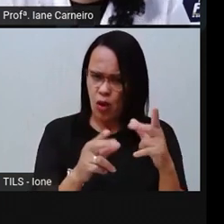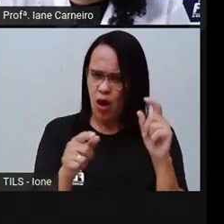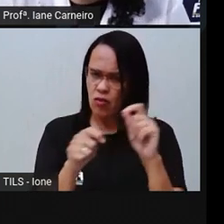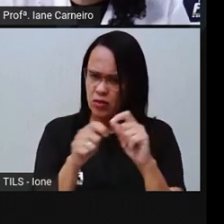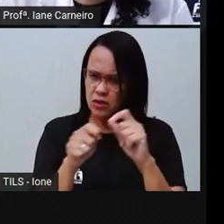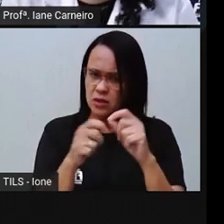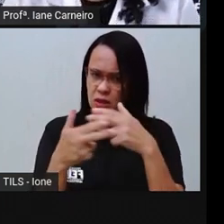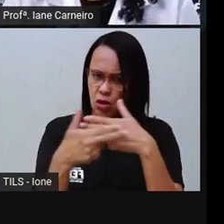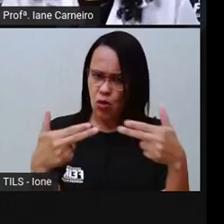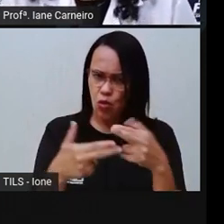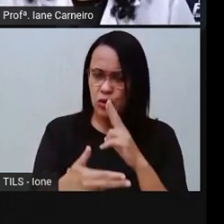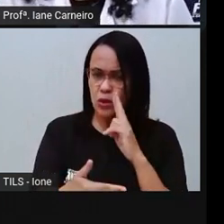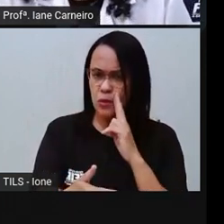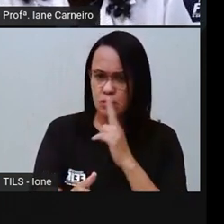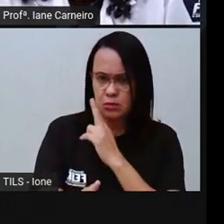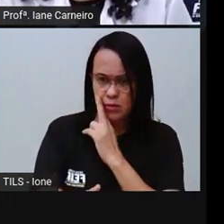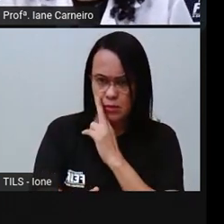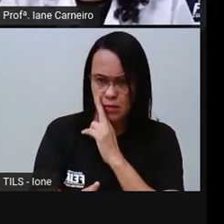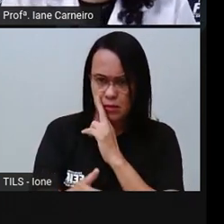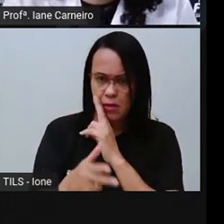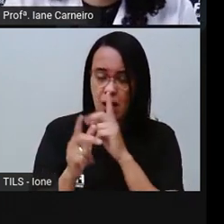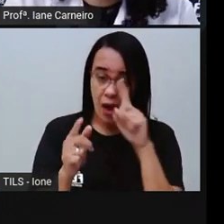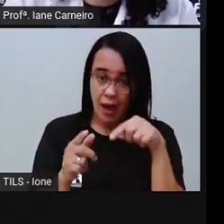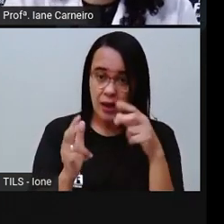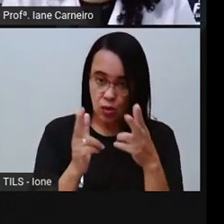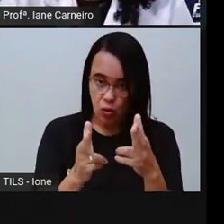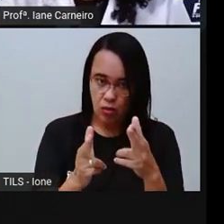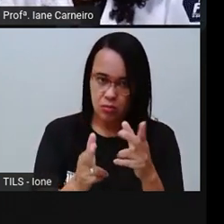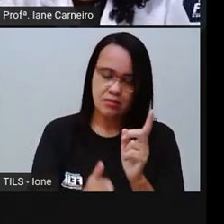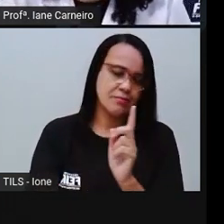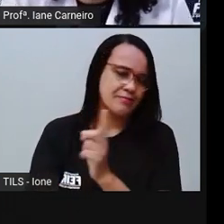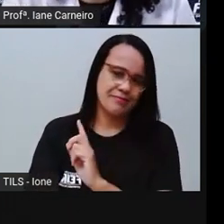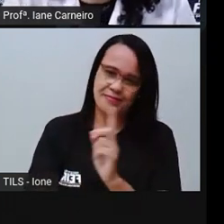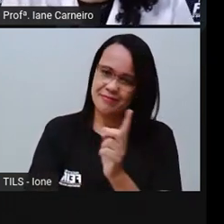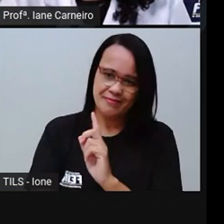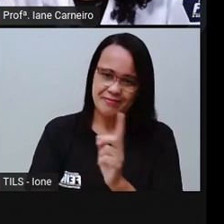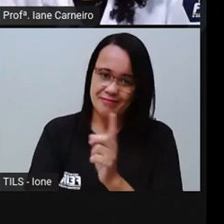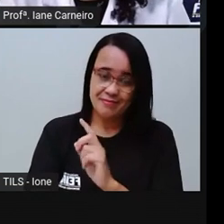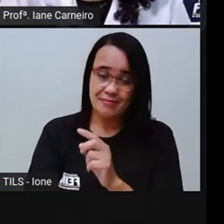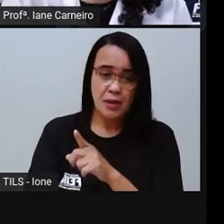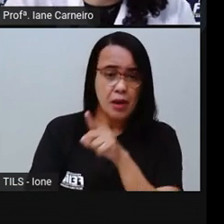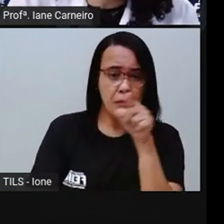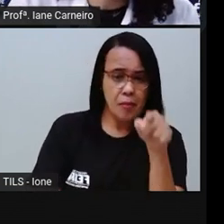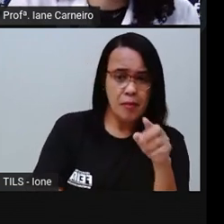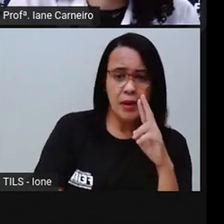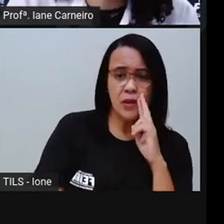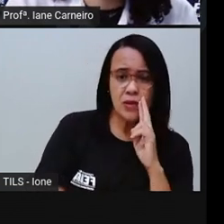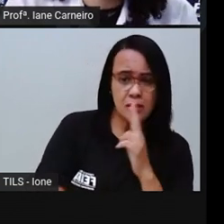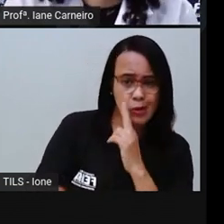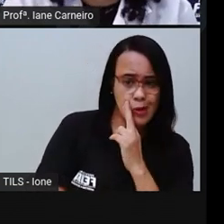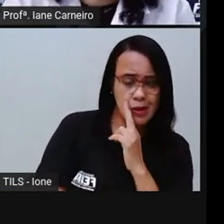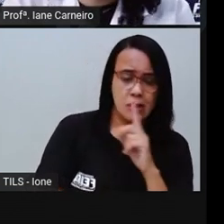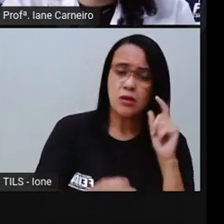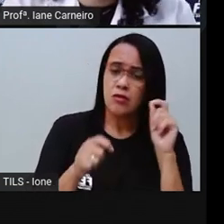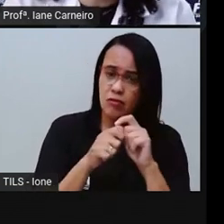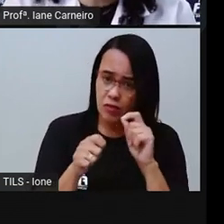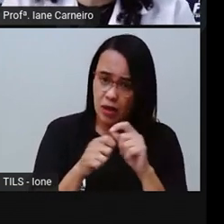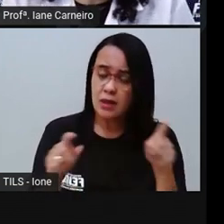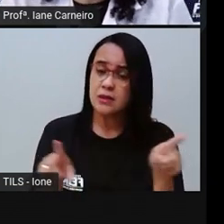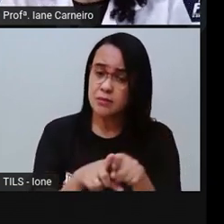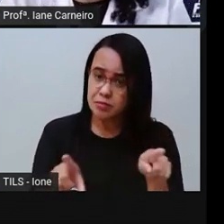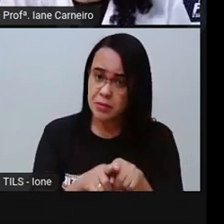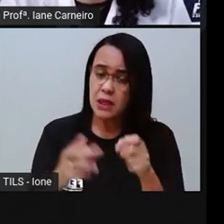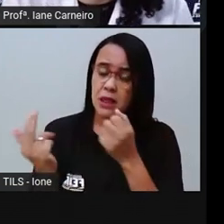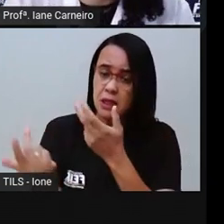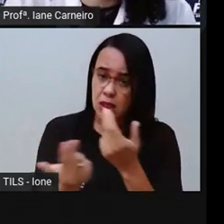Não, né? O que a gente faz num restaurante? Será que a gente consegue também fazer numa igreja? Não, né?